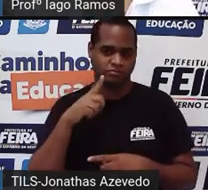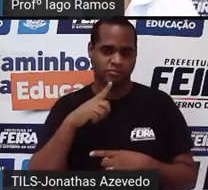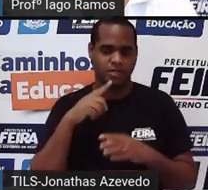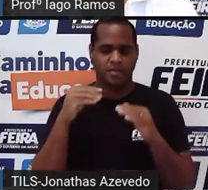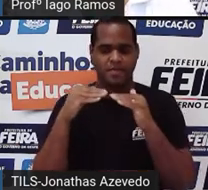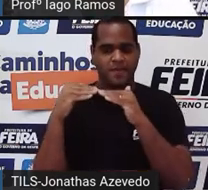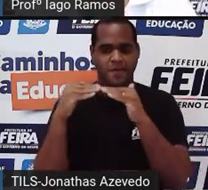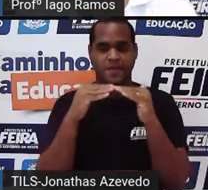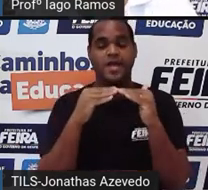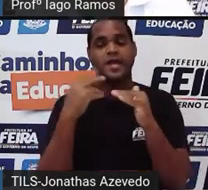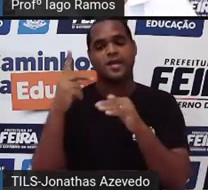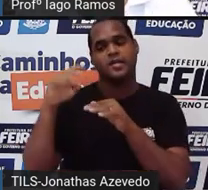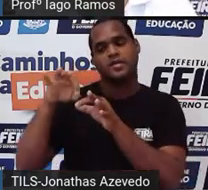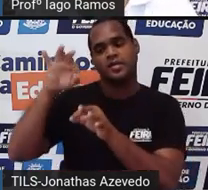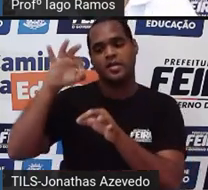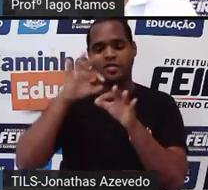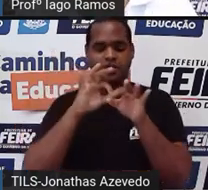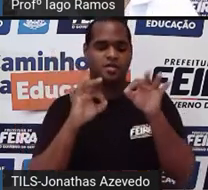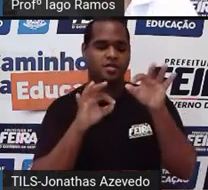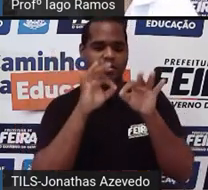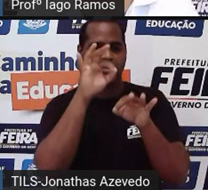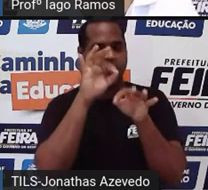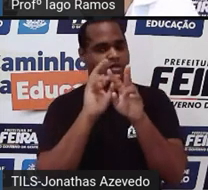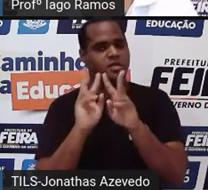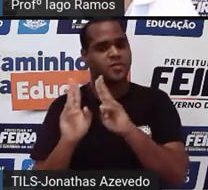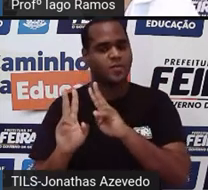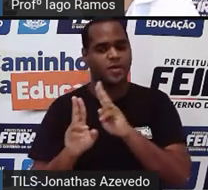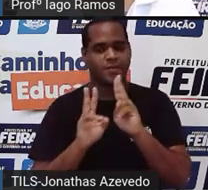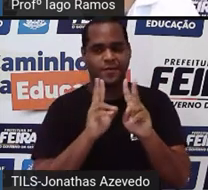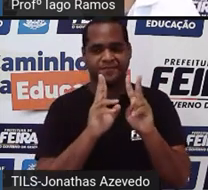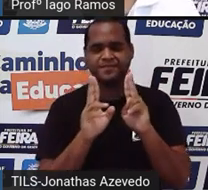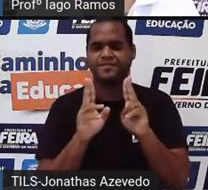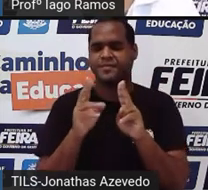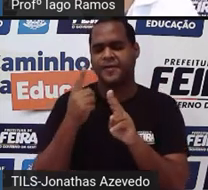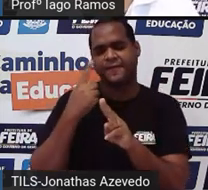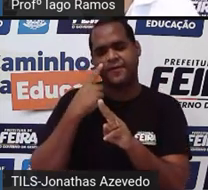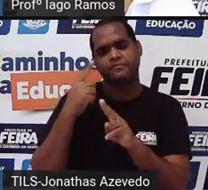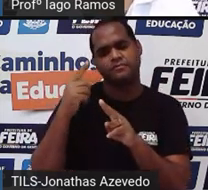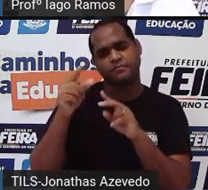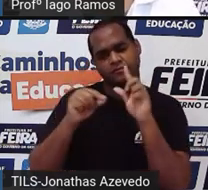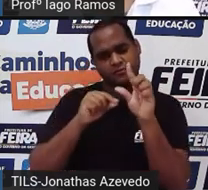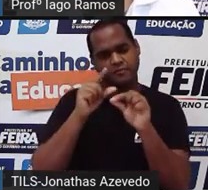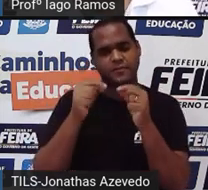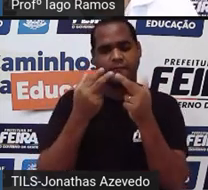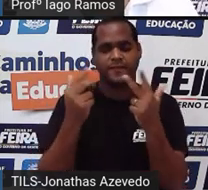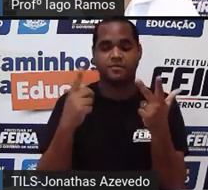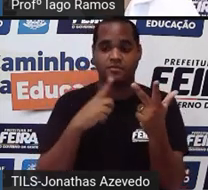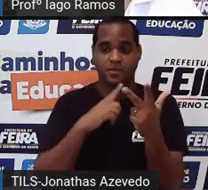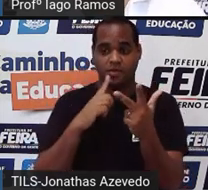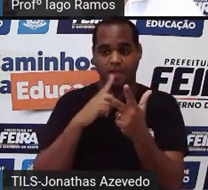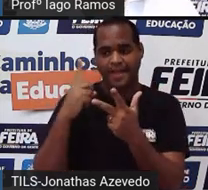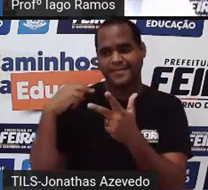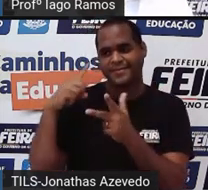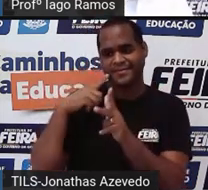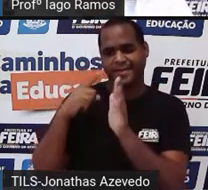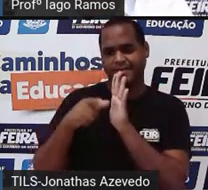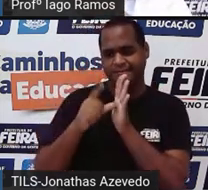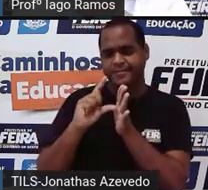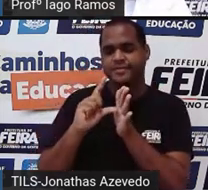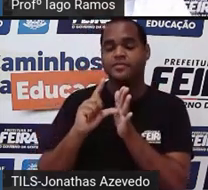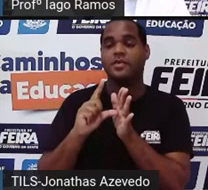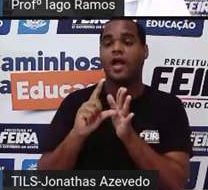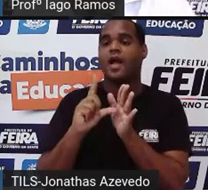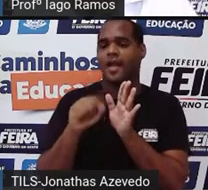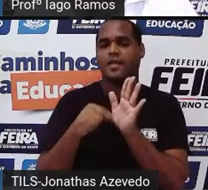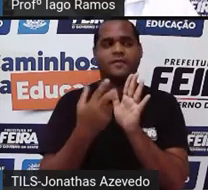correspondentes são proporcionais. Então, a gente viu isso com muito mais detalhe na aula anterior. Essas figuras